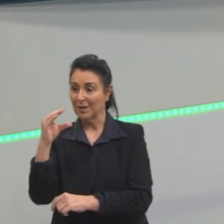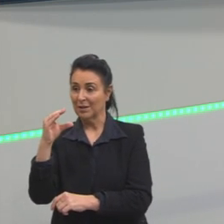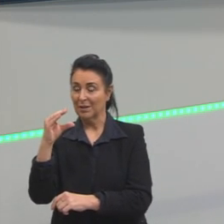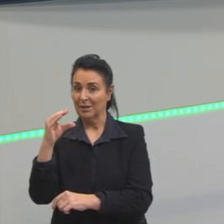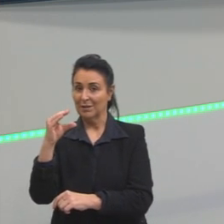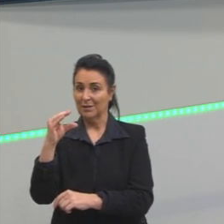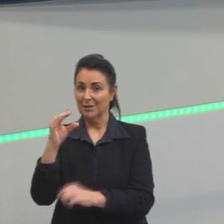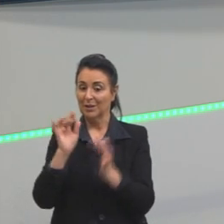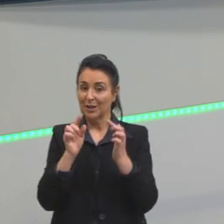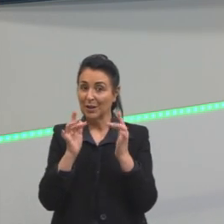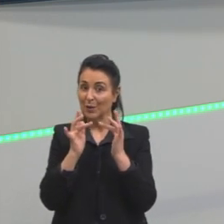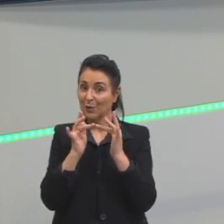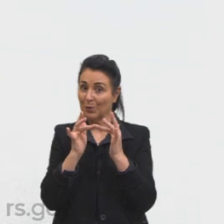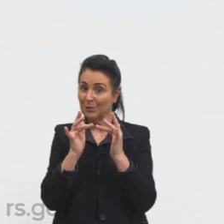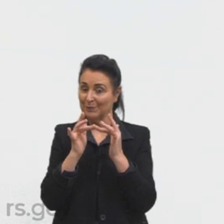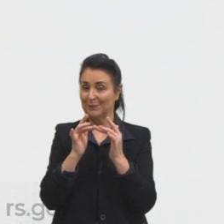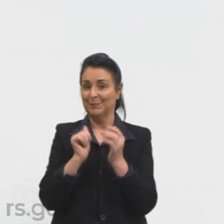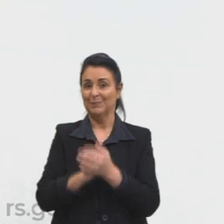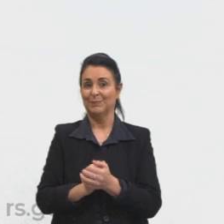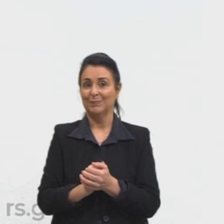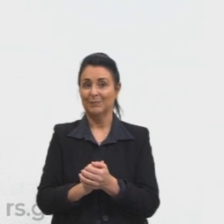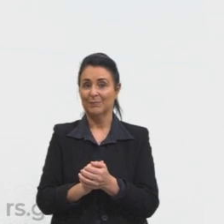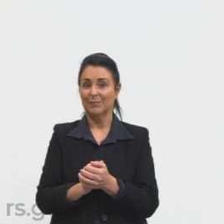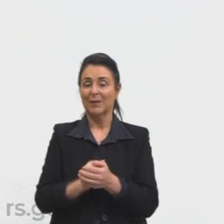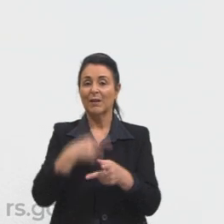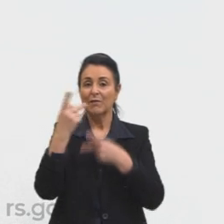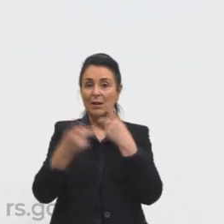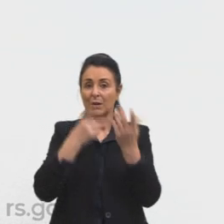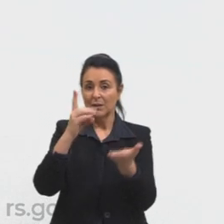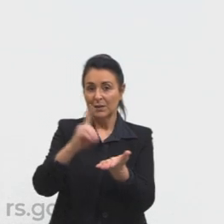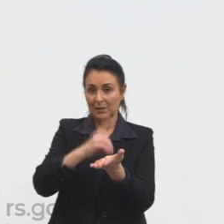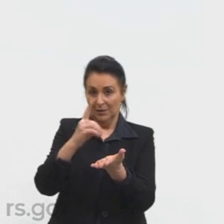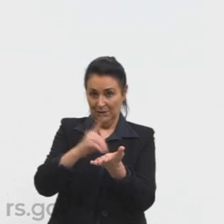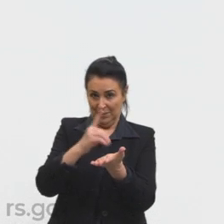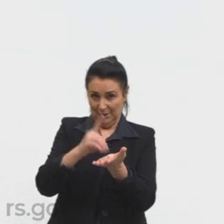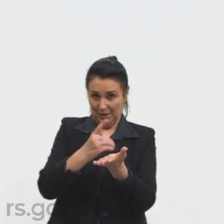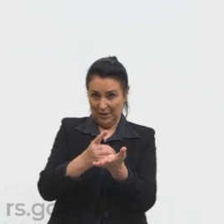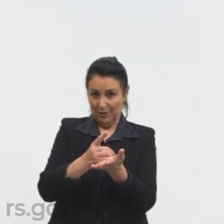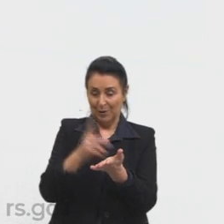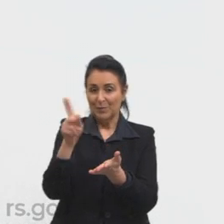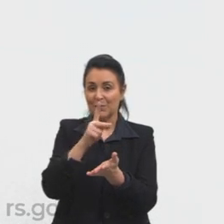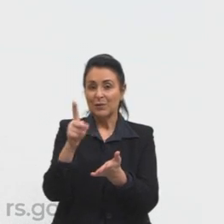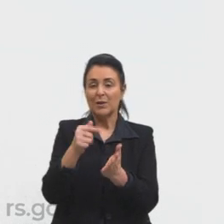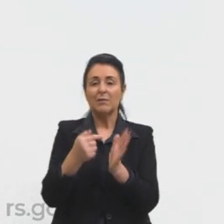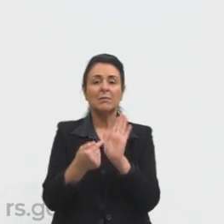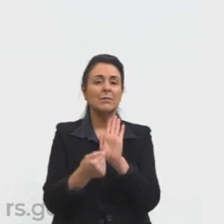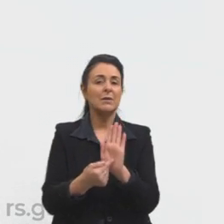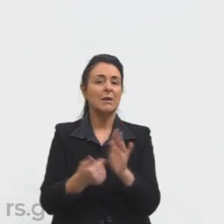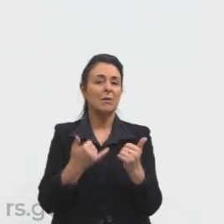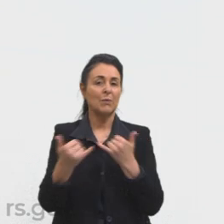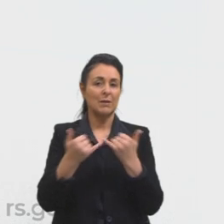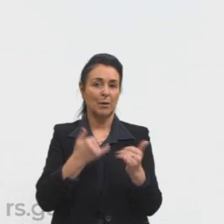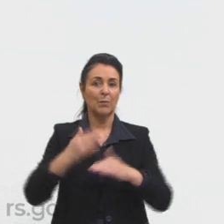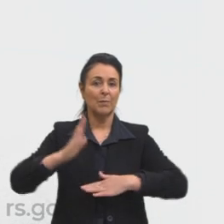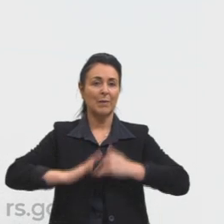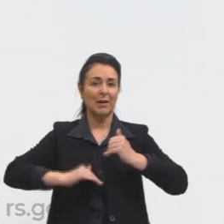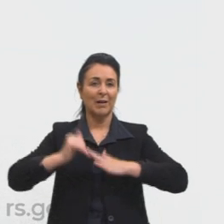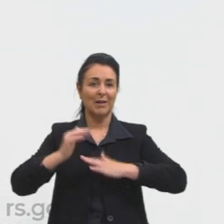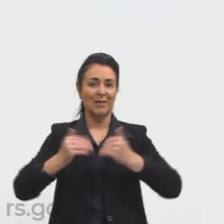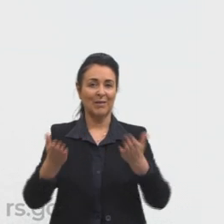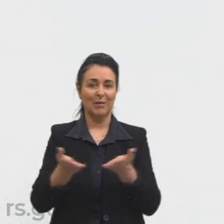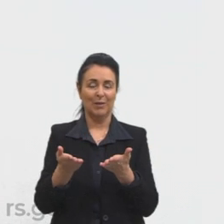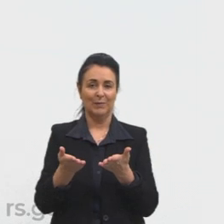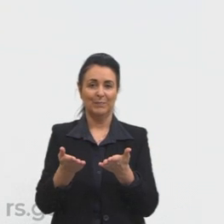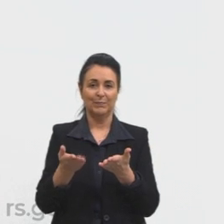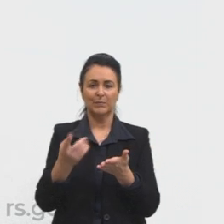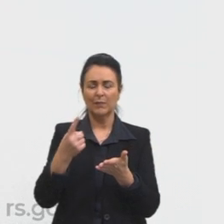coisas e falando em dicionário resolvi trazer um exemplo prático para vocês se vocês